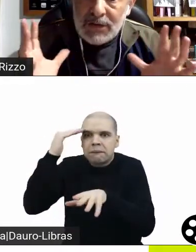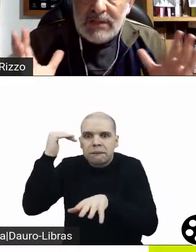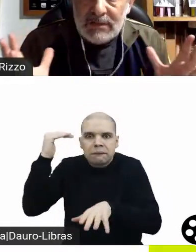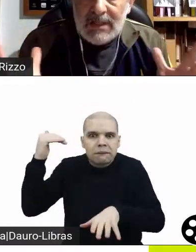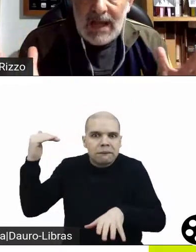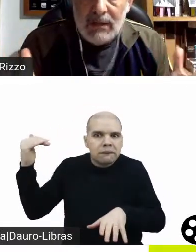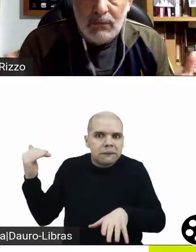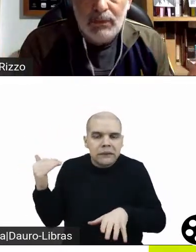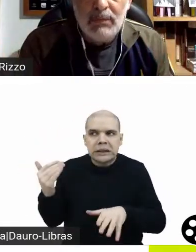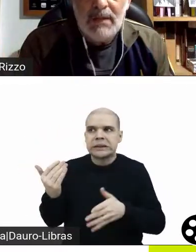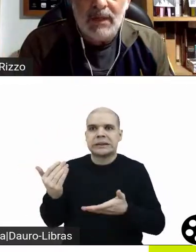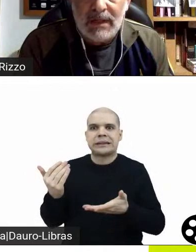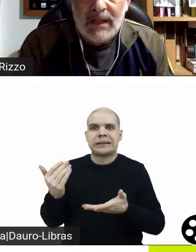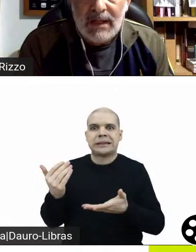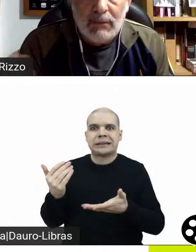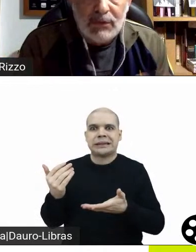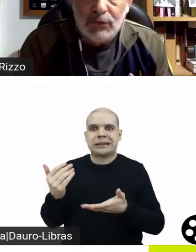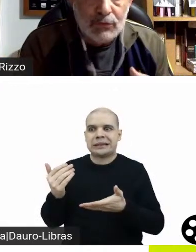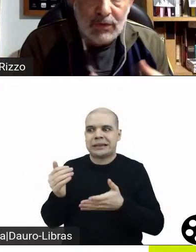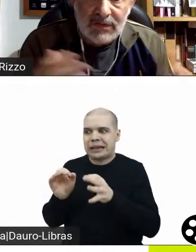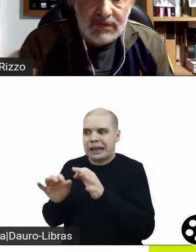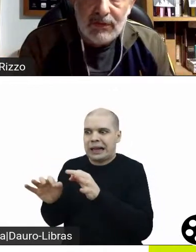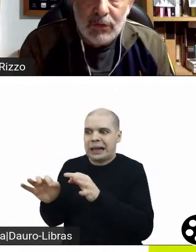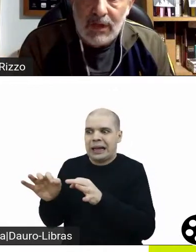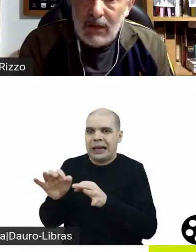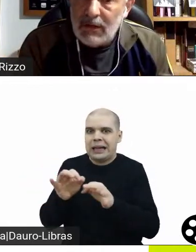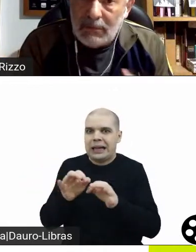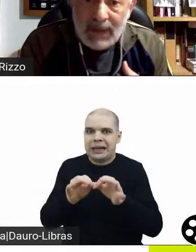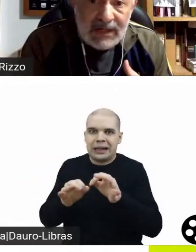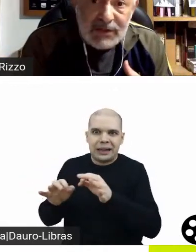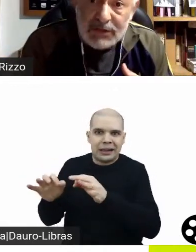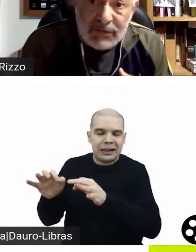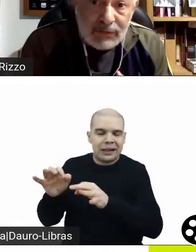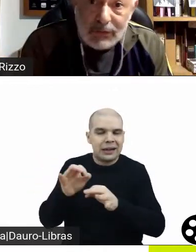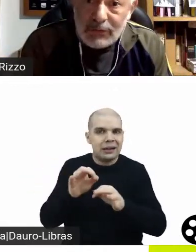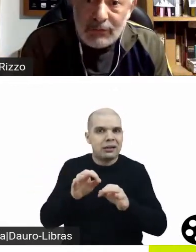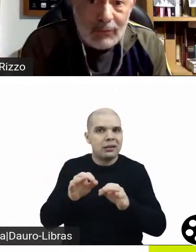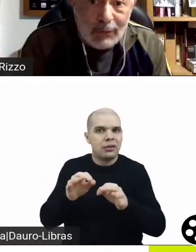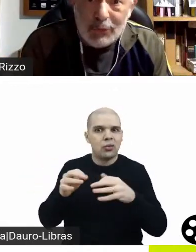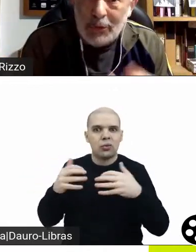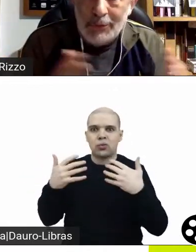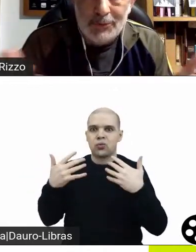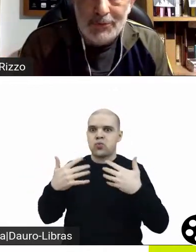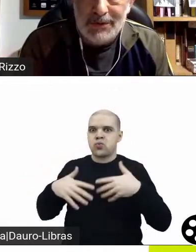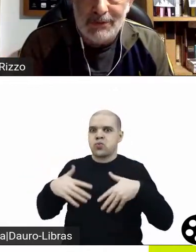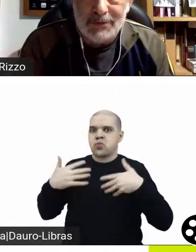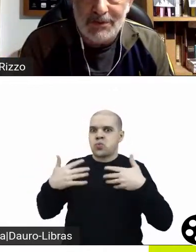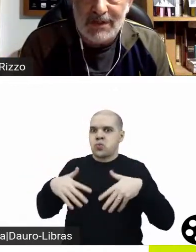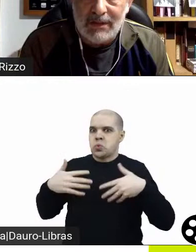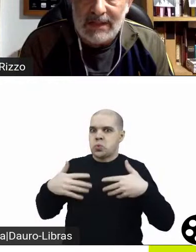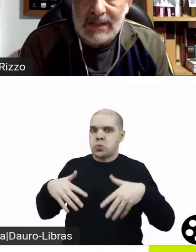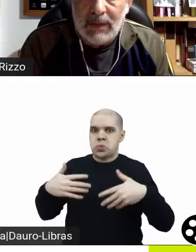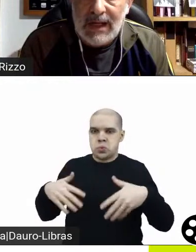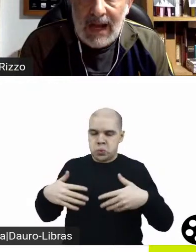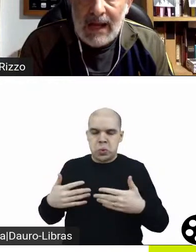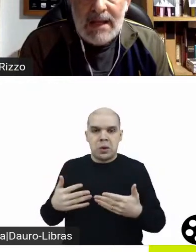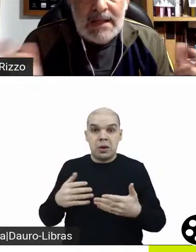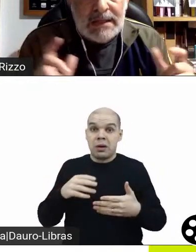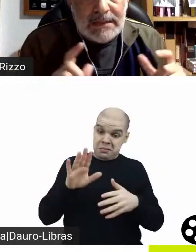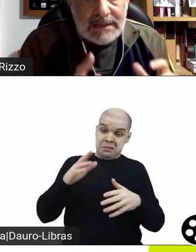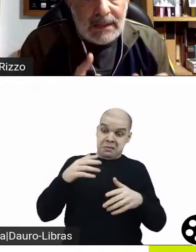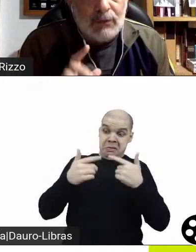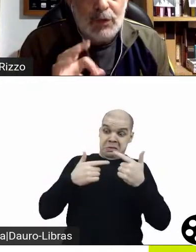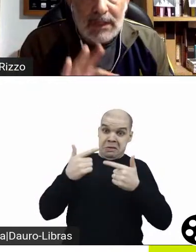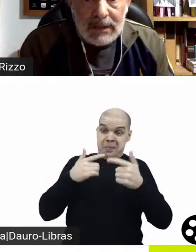e eu acho que eles criaram um problema, é uma estrutura sensacional, é um parque de diversões com o qual todo diretor de cinema quer trabalhar,